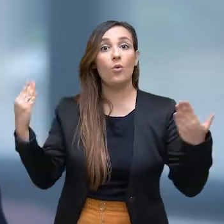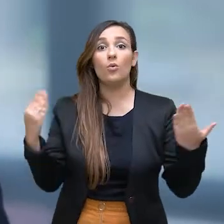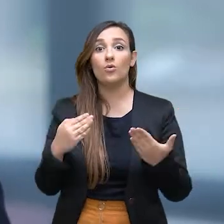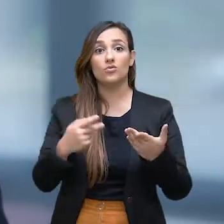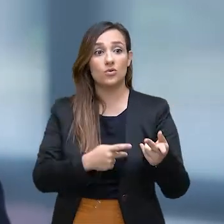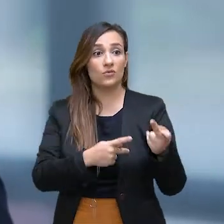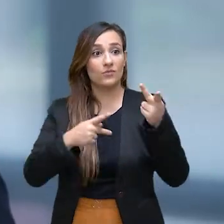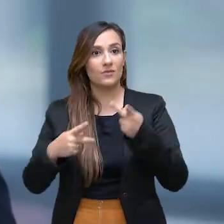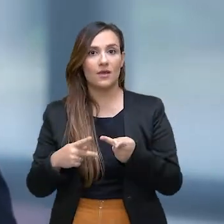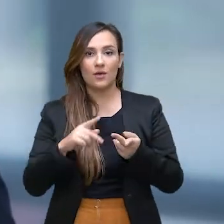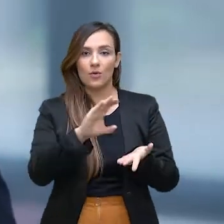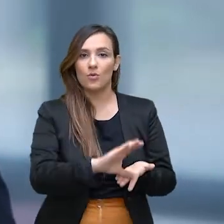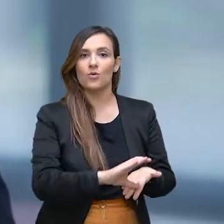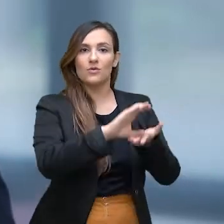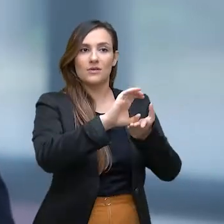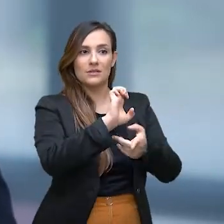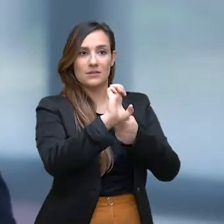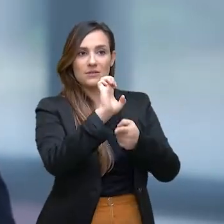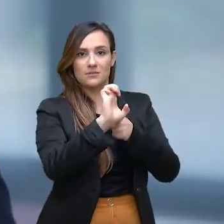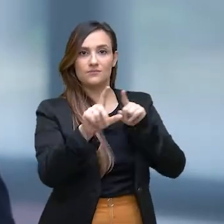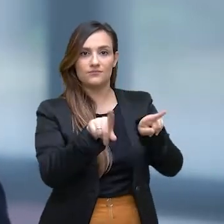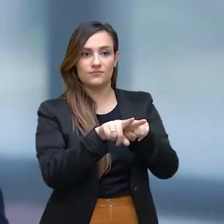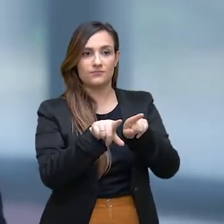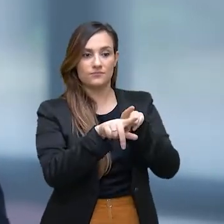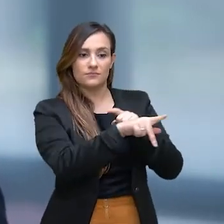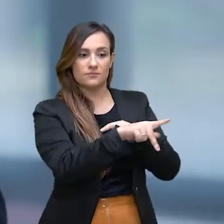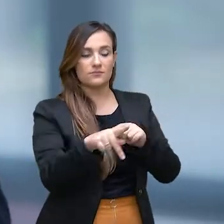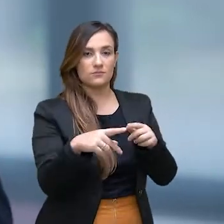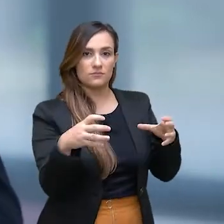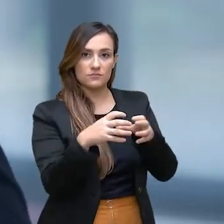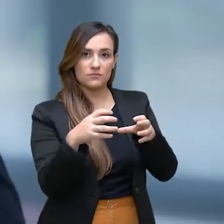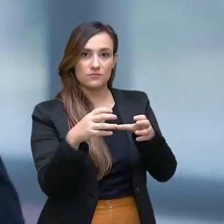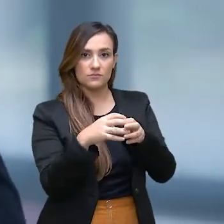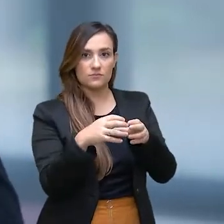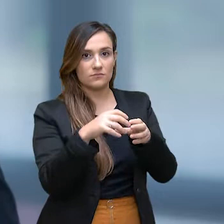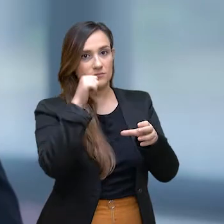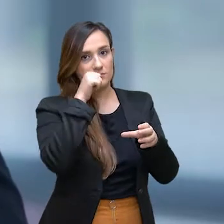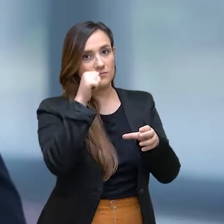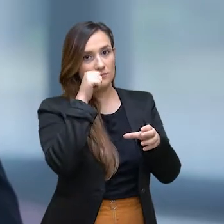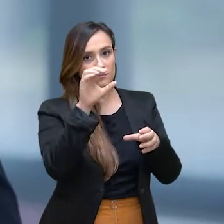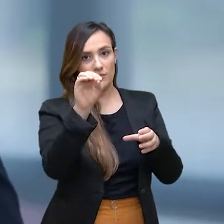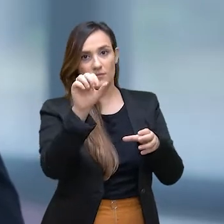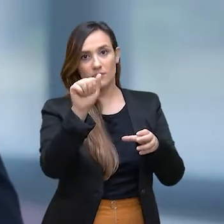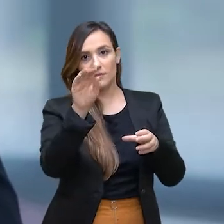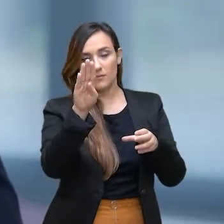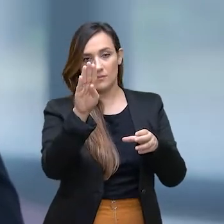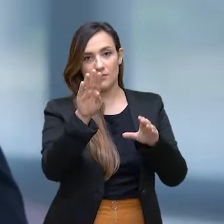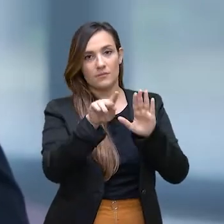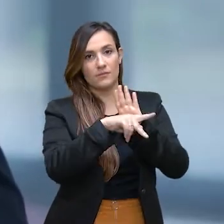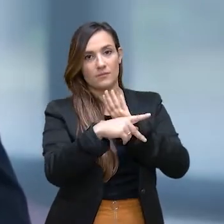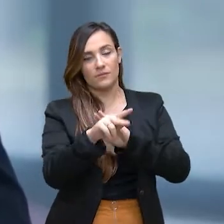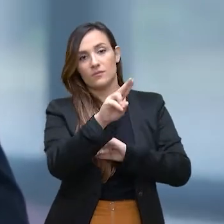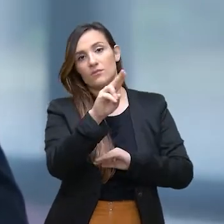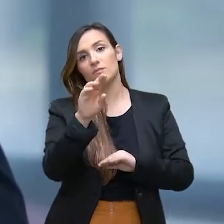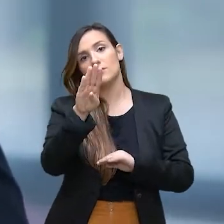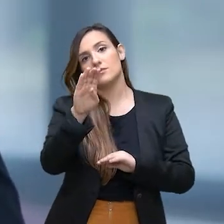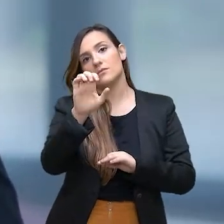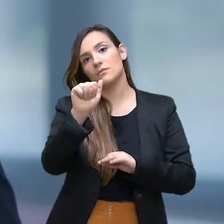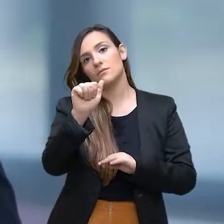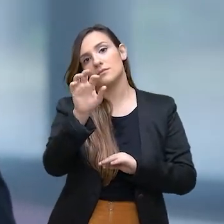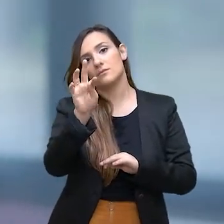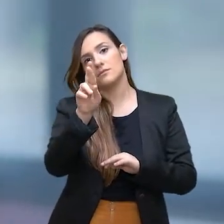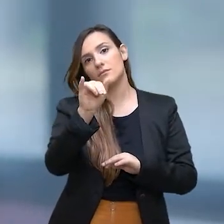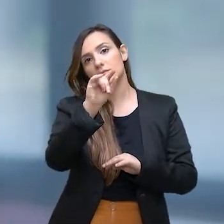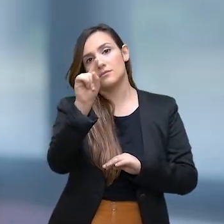programa a conselheira estadual e presidente da Comissão da Mulher Advogada da OABMS, Beatriz Fonseca Sampaio